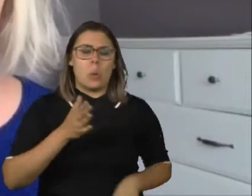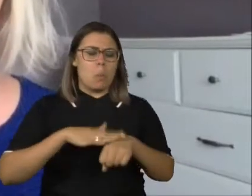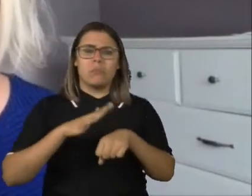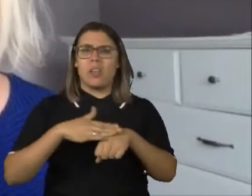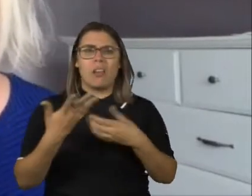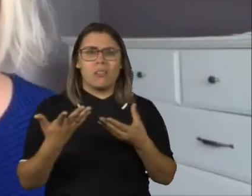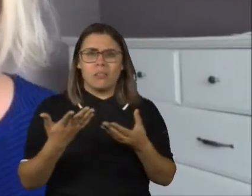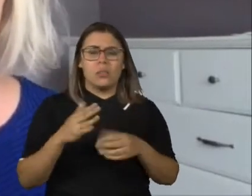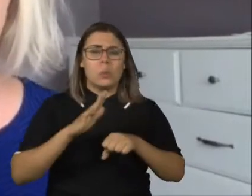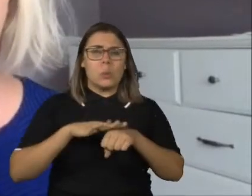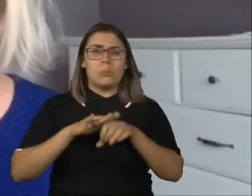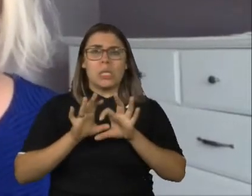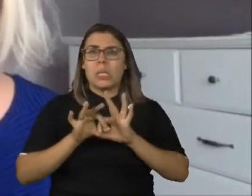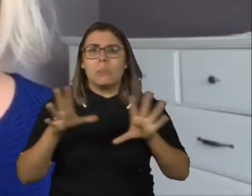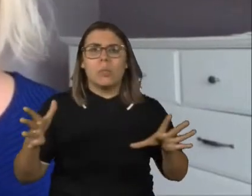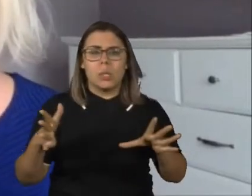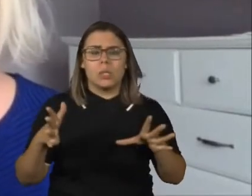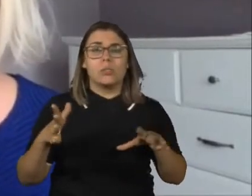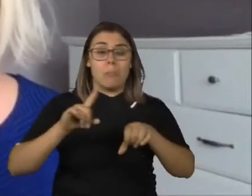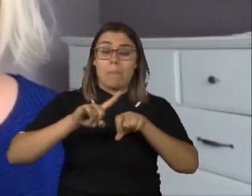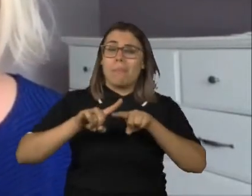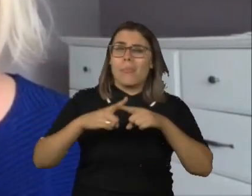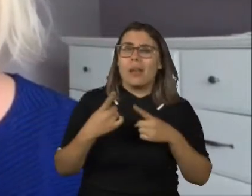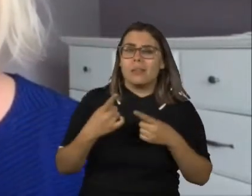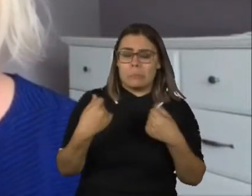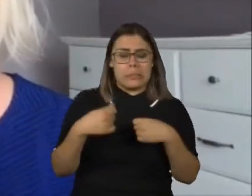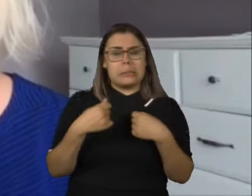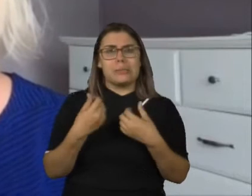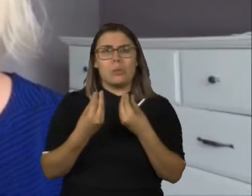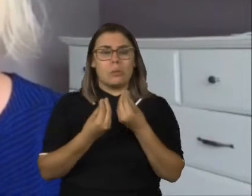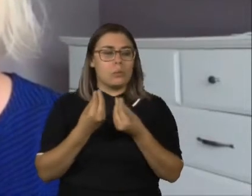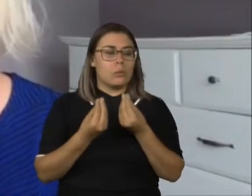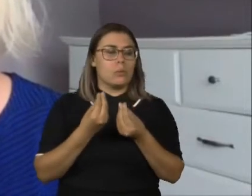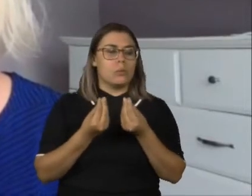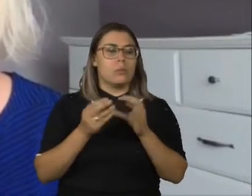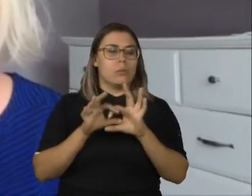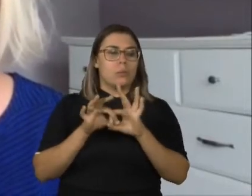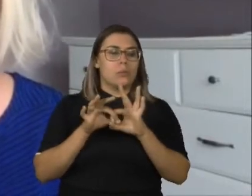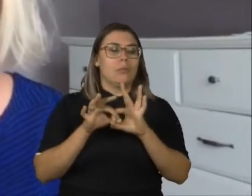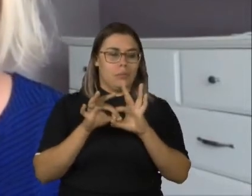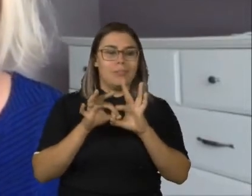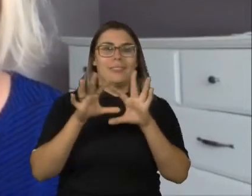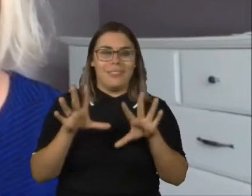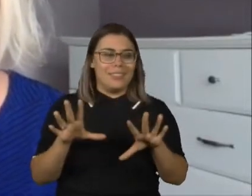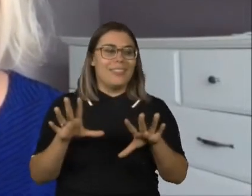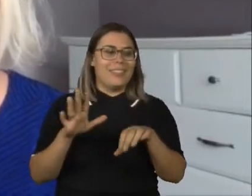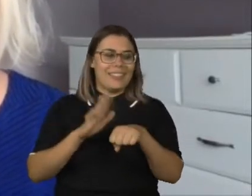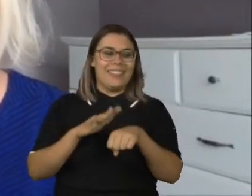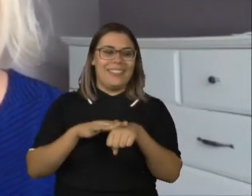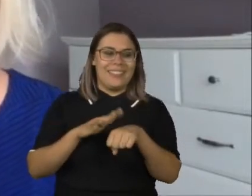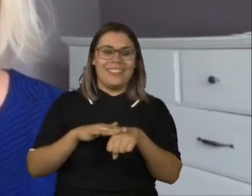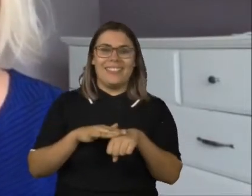você entrega, mas a autonomia, ela precisa que seja feito algumas,